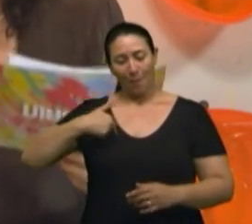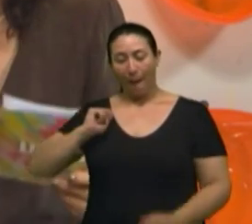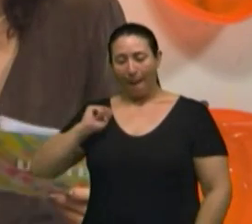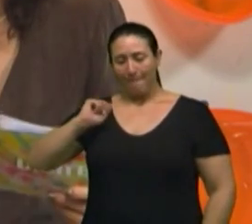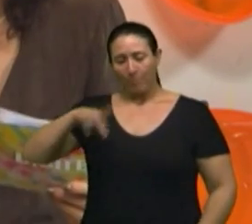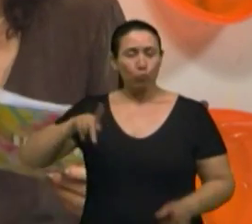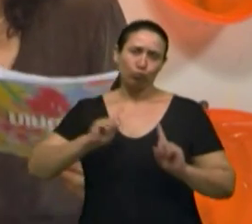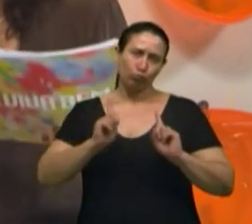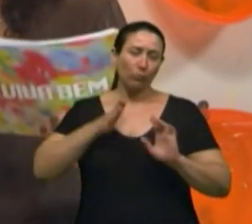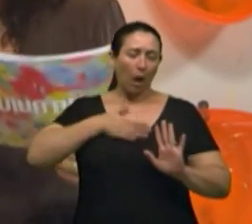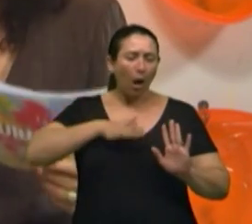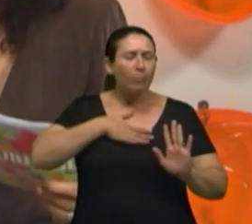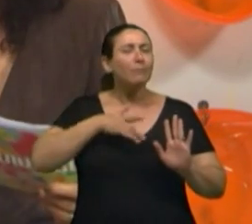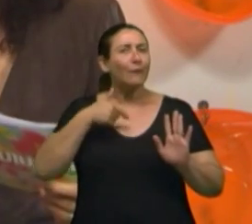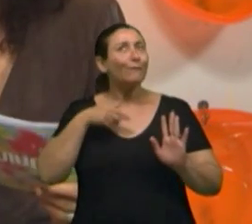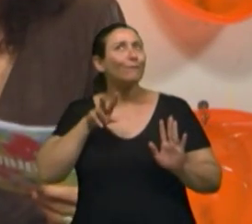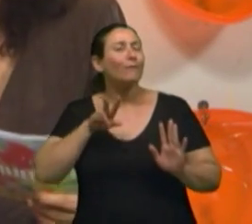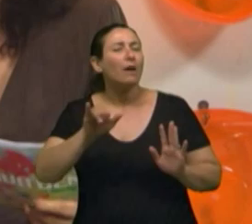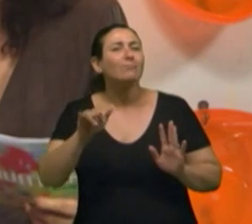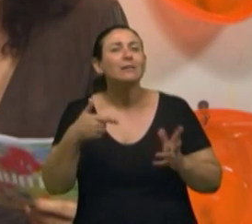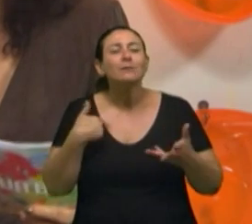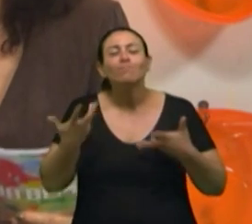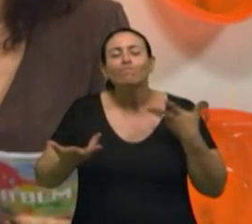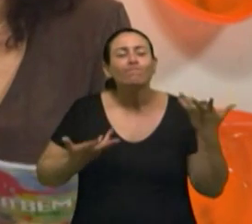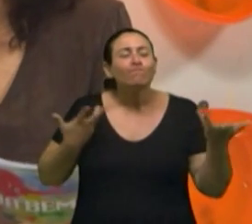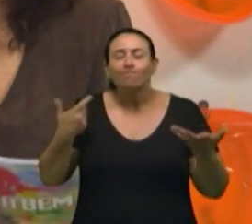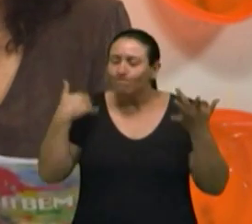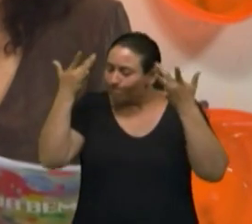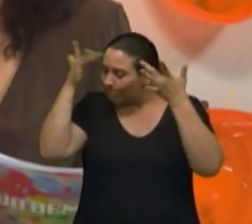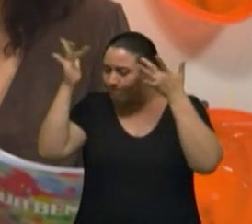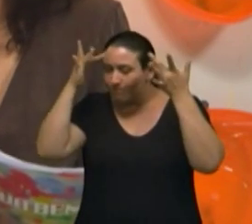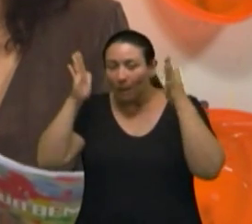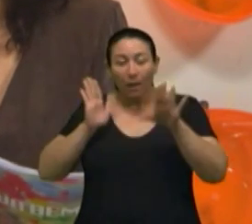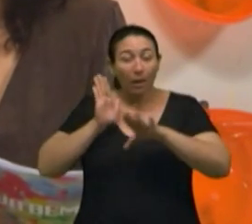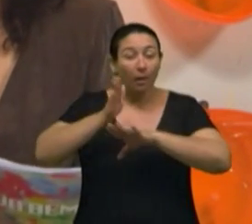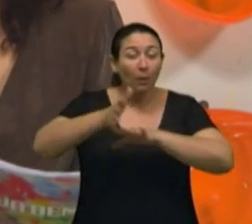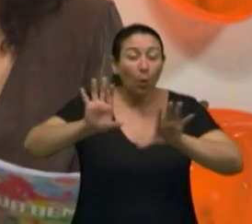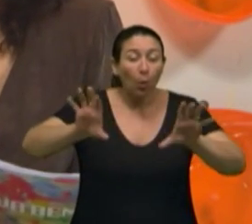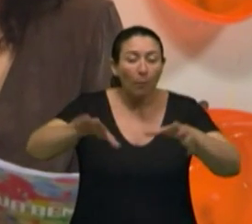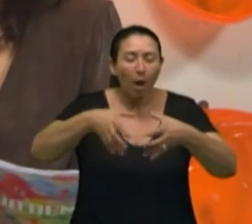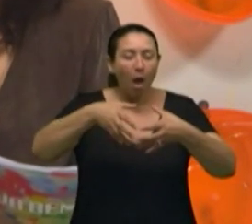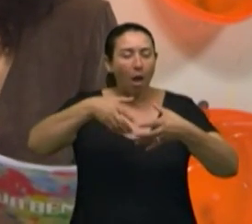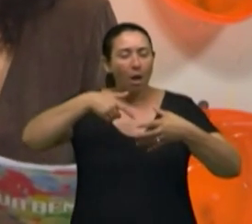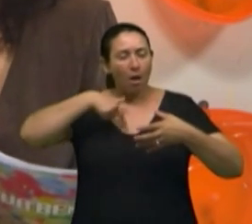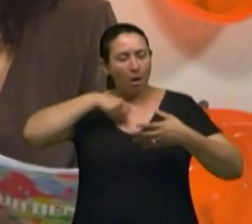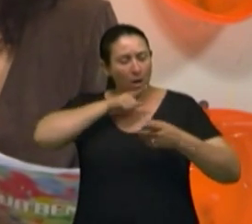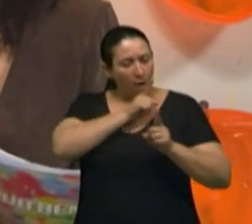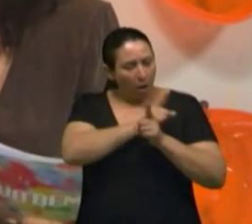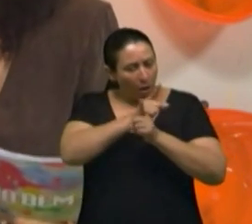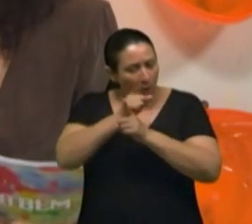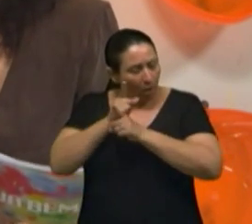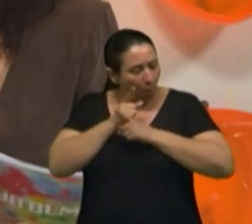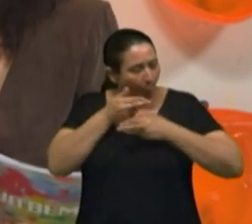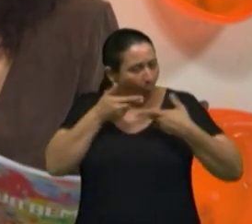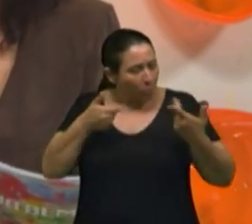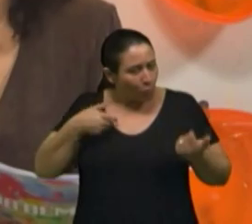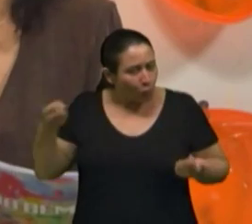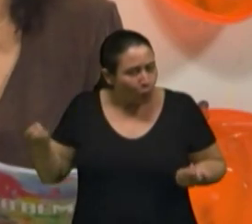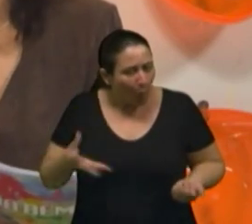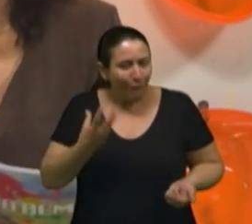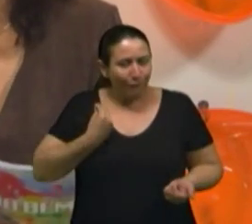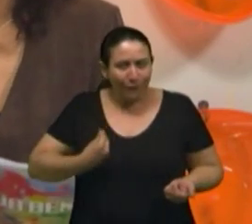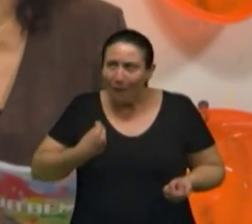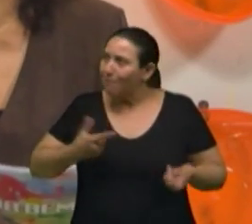ganhando isto para que eu faça da minha vida, ela melhor ainda do que ela foi e como é que eu posso, essa nova etapa,